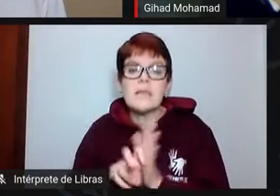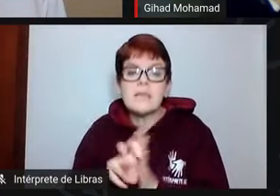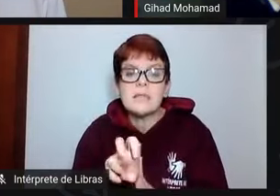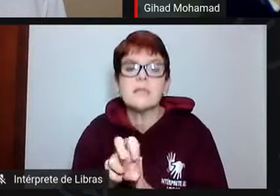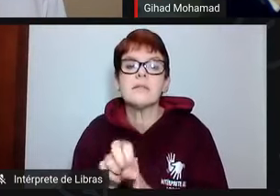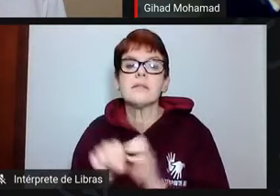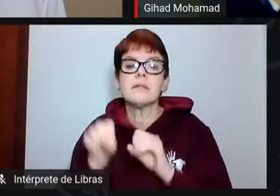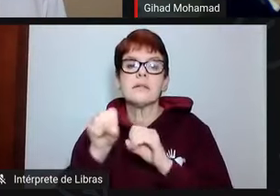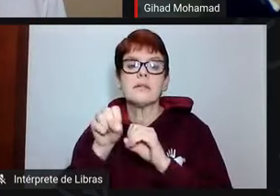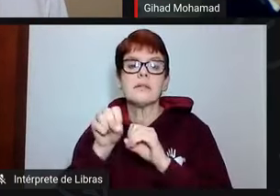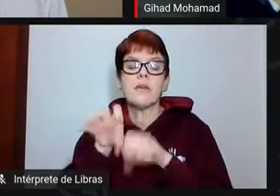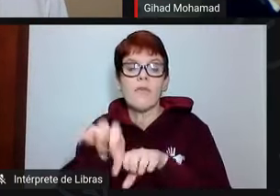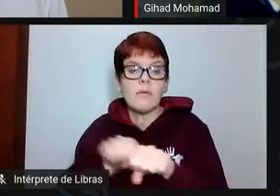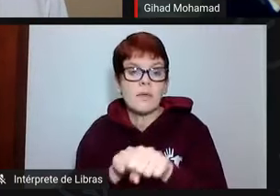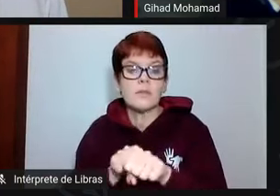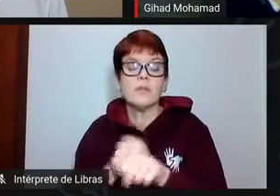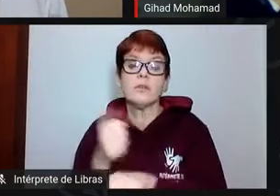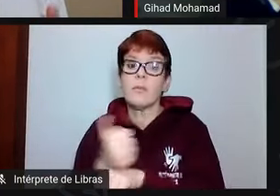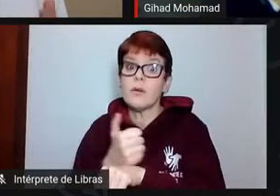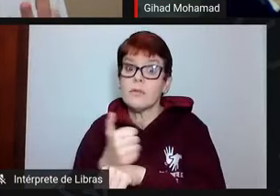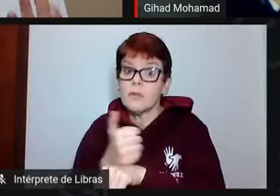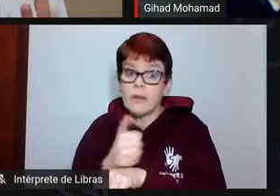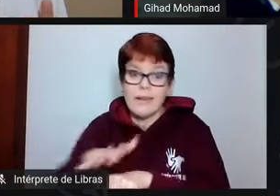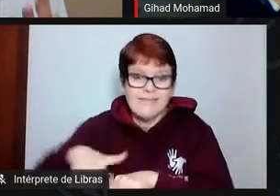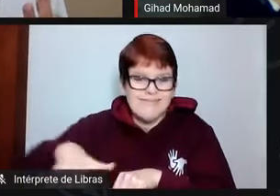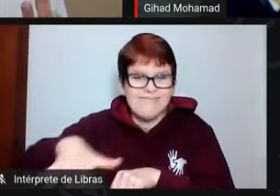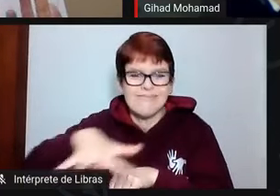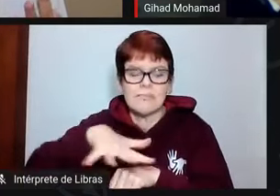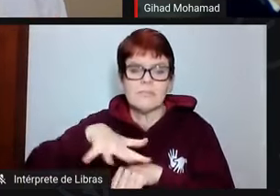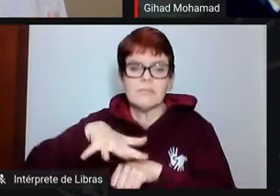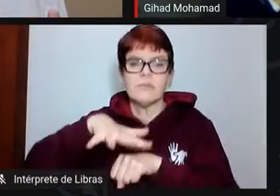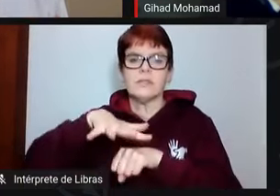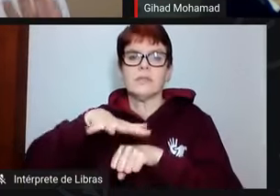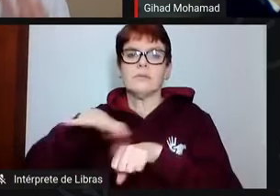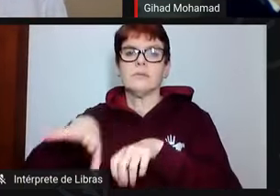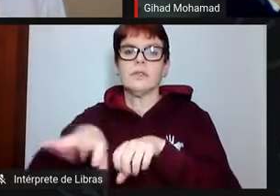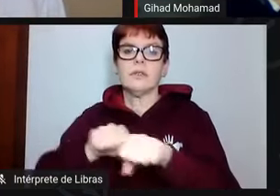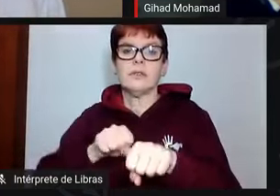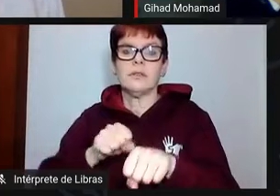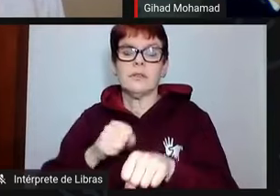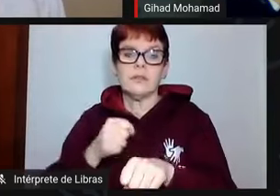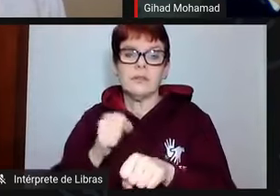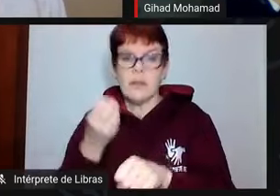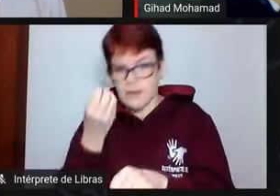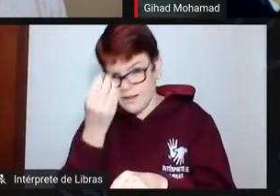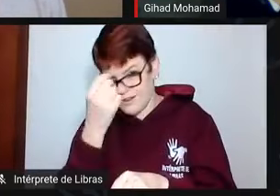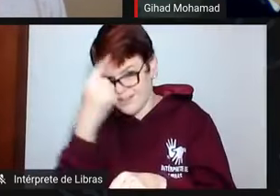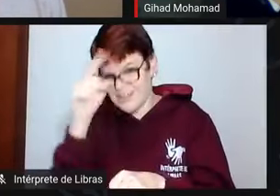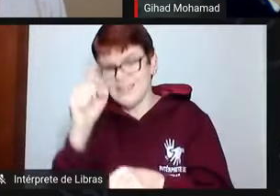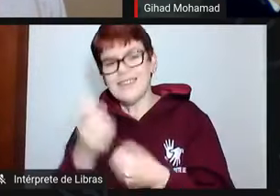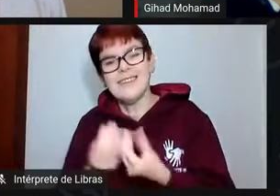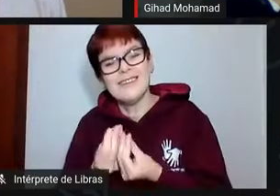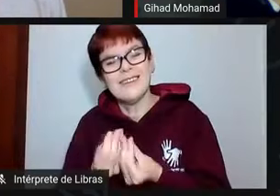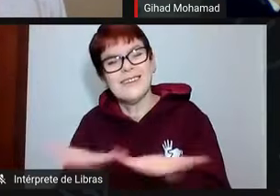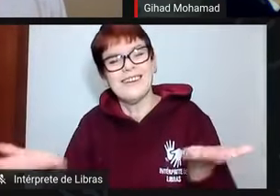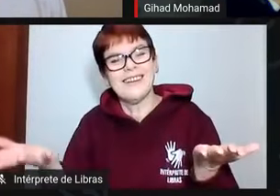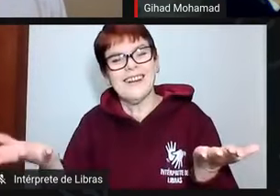profissionais, na formação, na criação e distribuição do conhecimento?